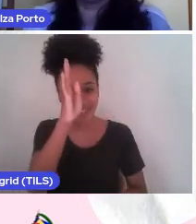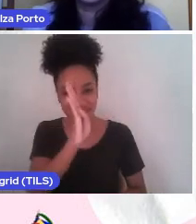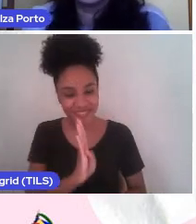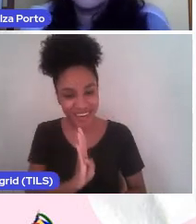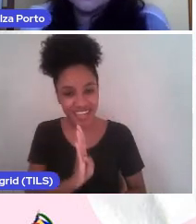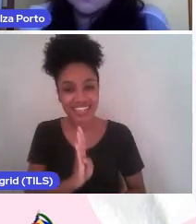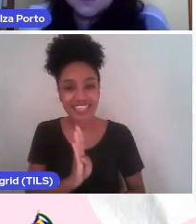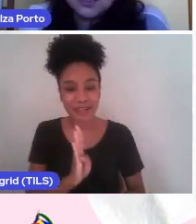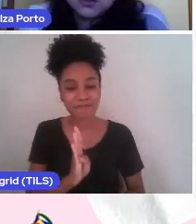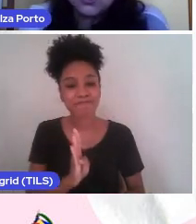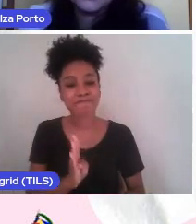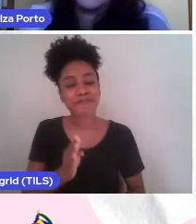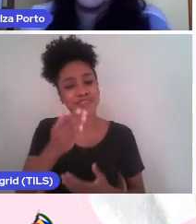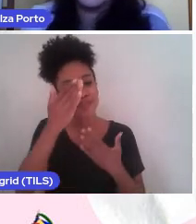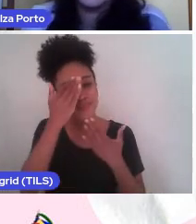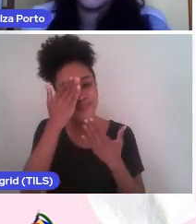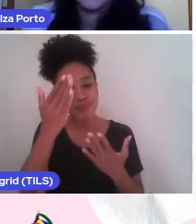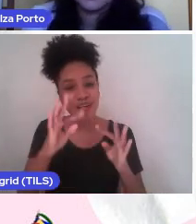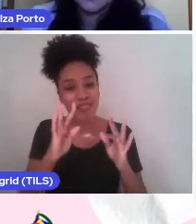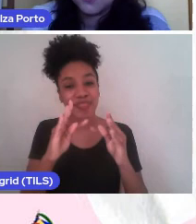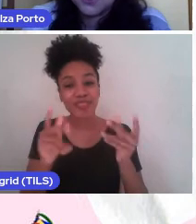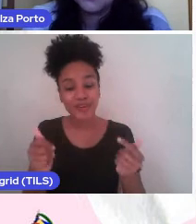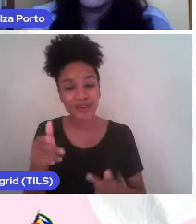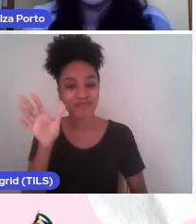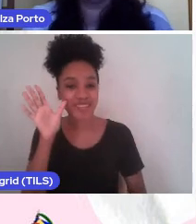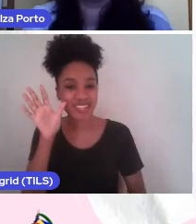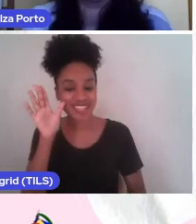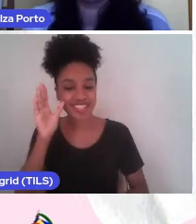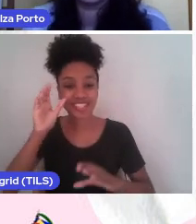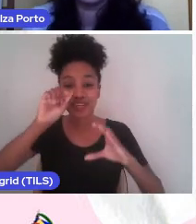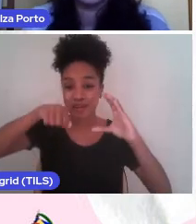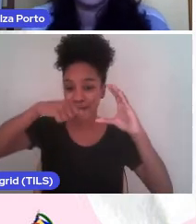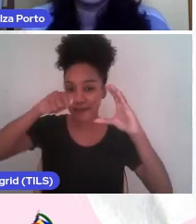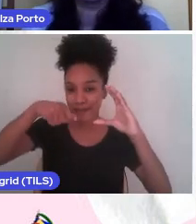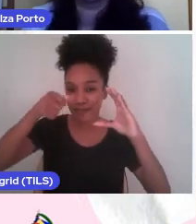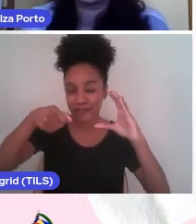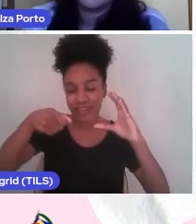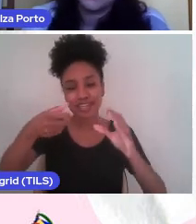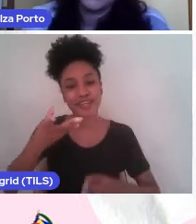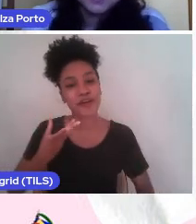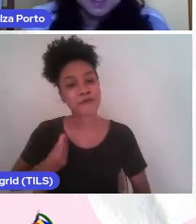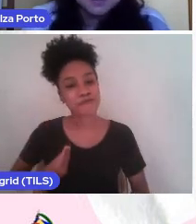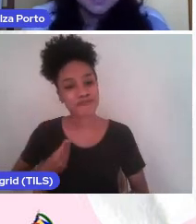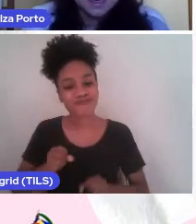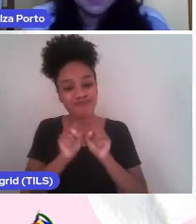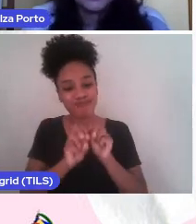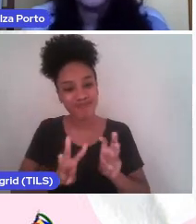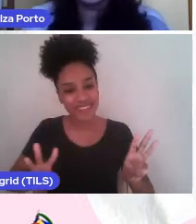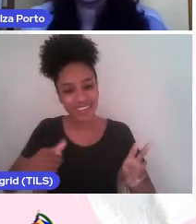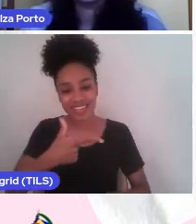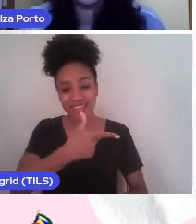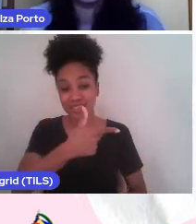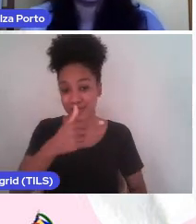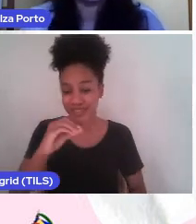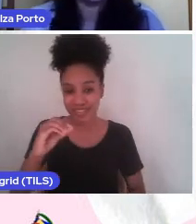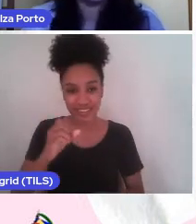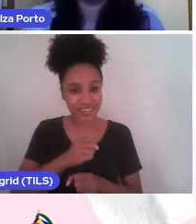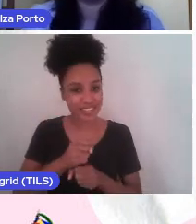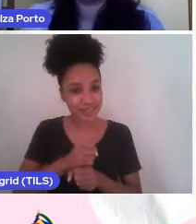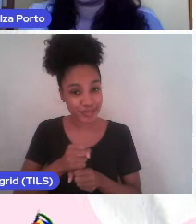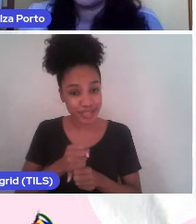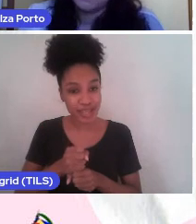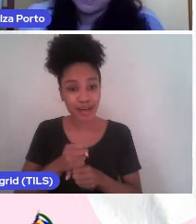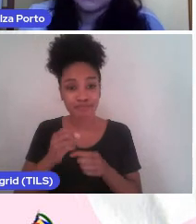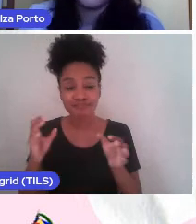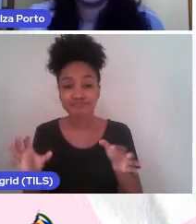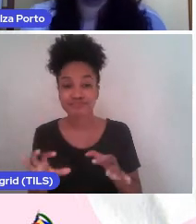Gostaria de agradecer a todos por assistirem esse vídeo e por fazerem parte do portal do Bicentenário, que tem parceria